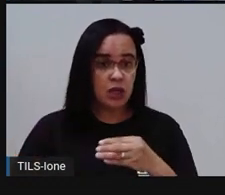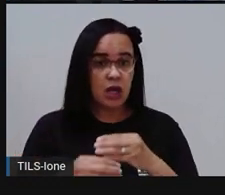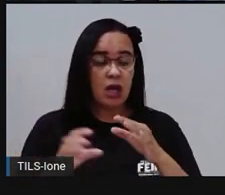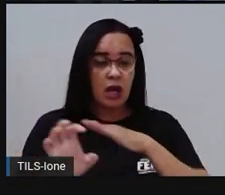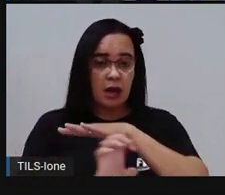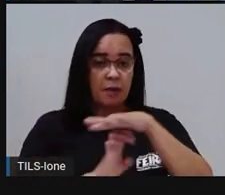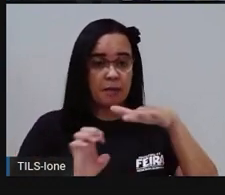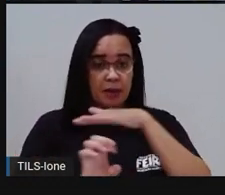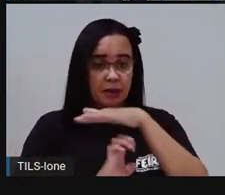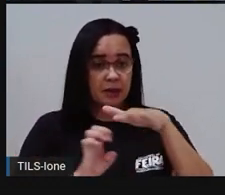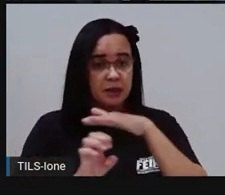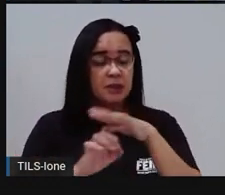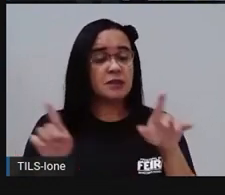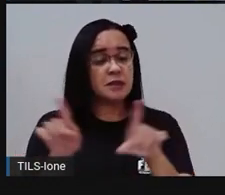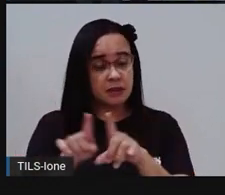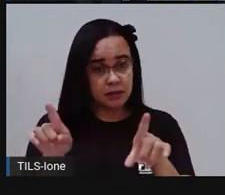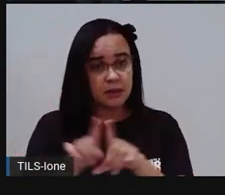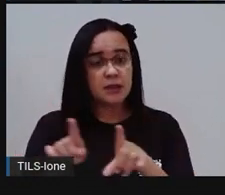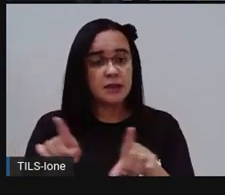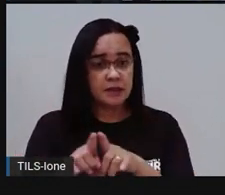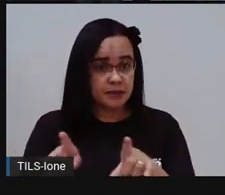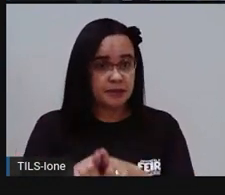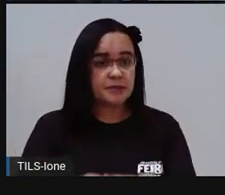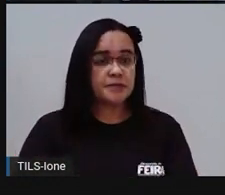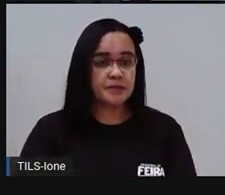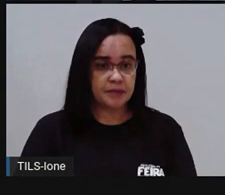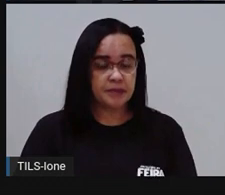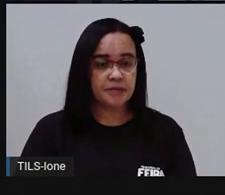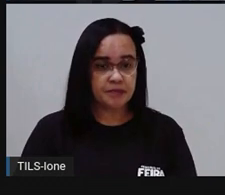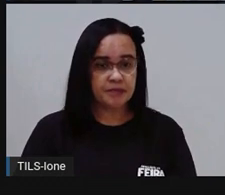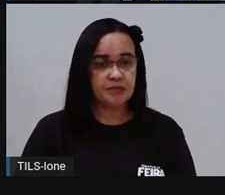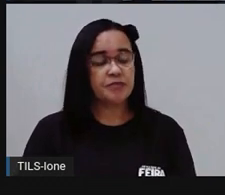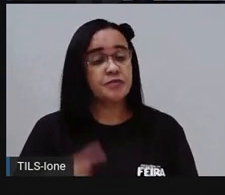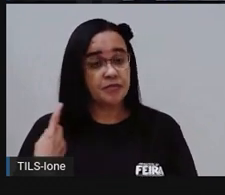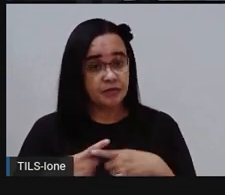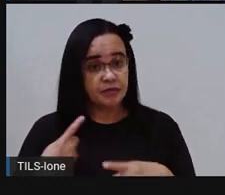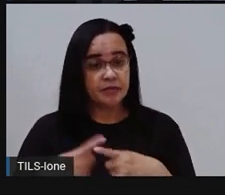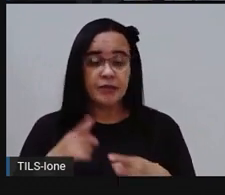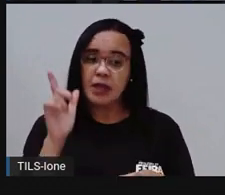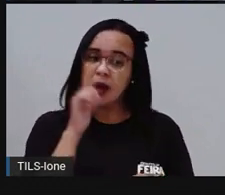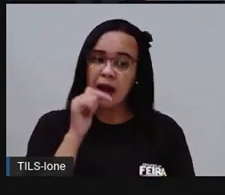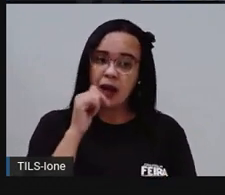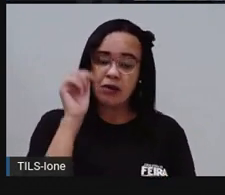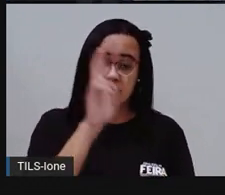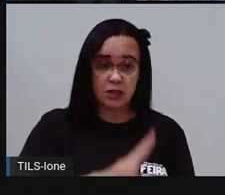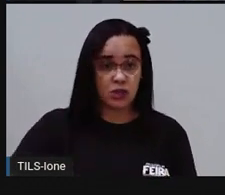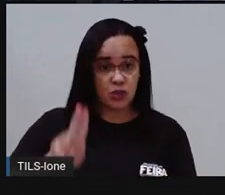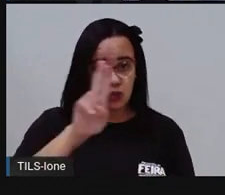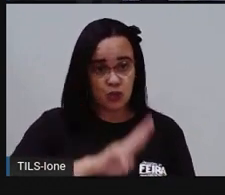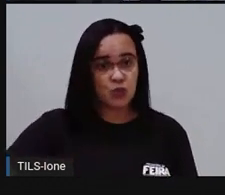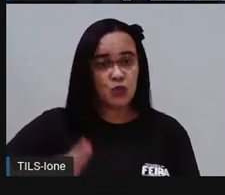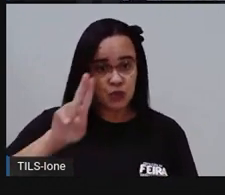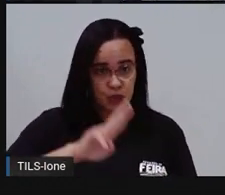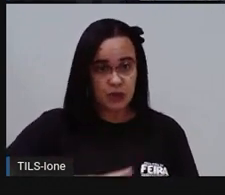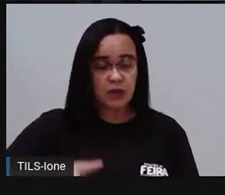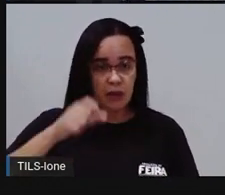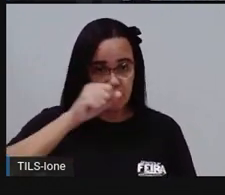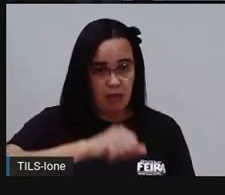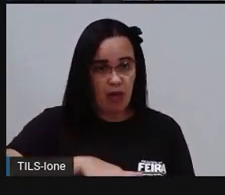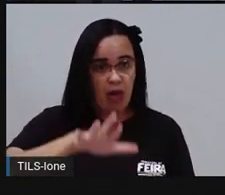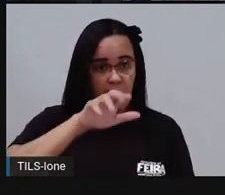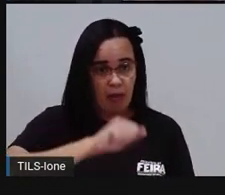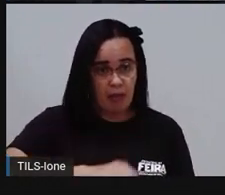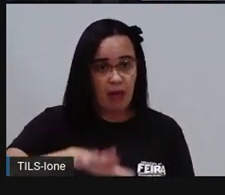fornece água. A água que a gente utiliza, né? Que a gente joga fora pelo esgoto, pelo ralo, né? A